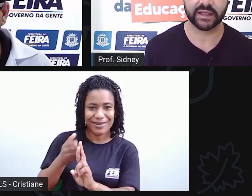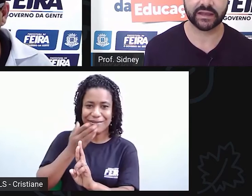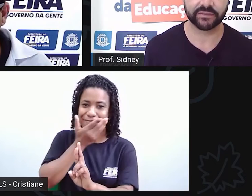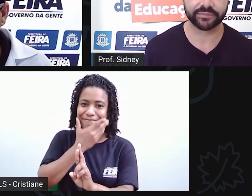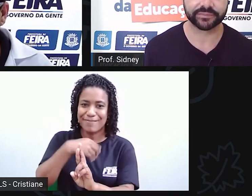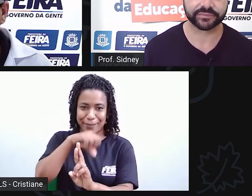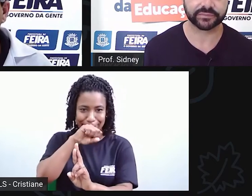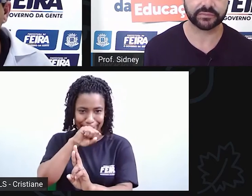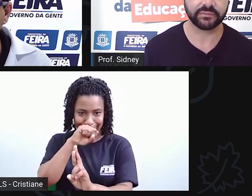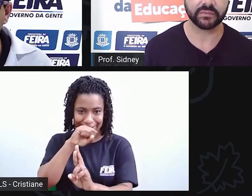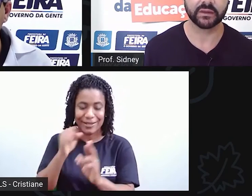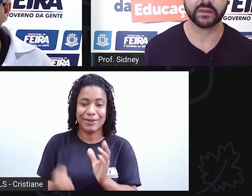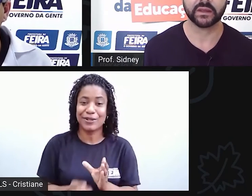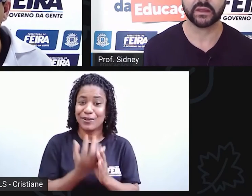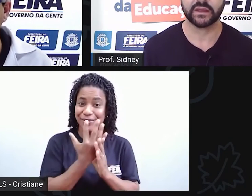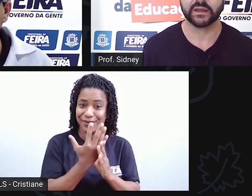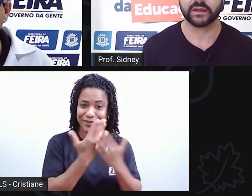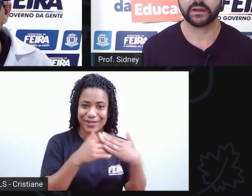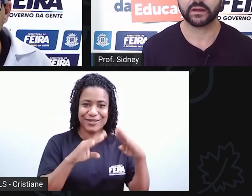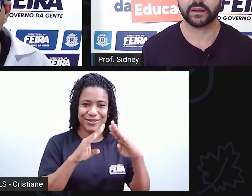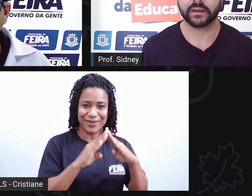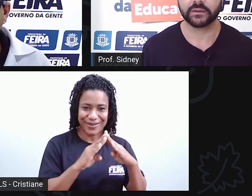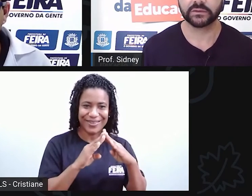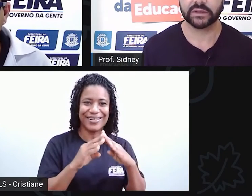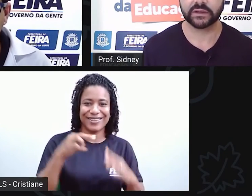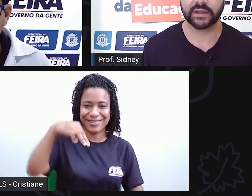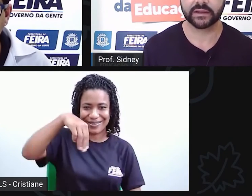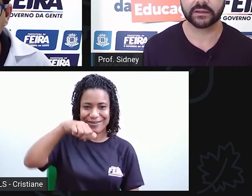Maria Quitéria. Sei qual é.